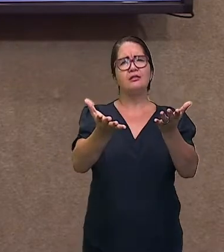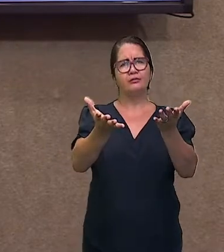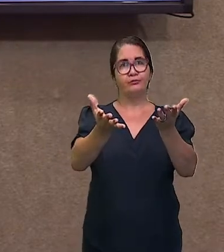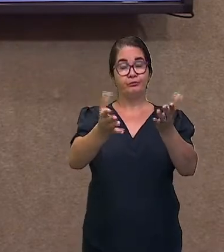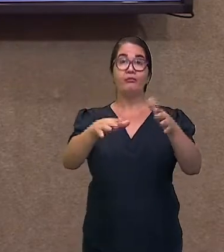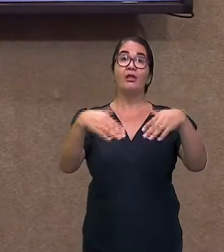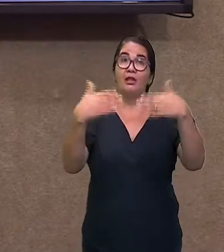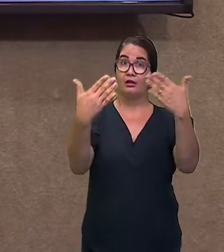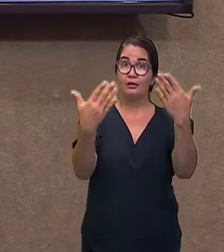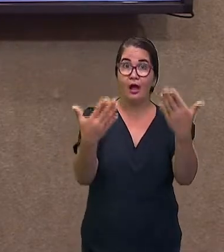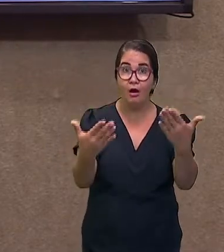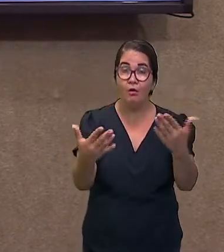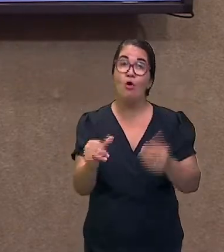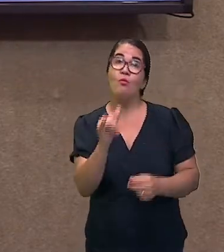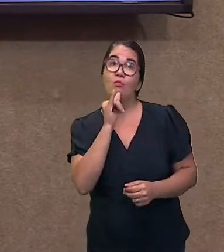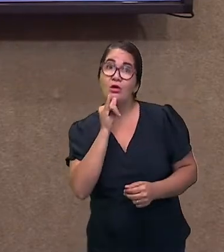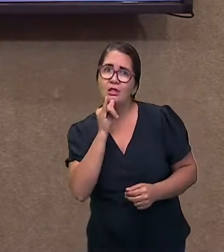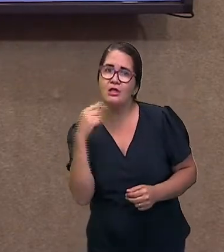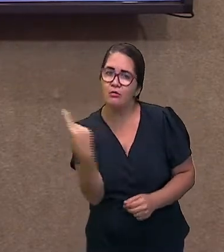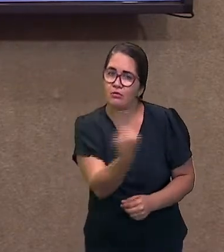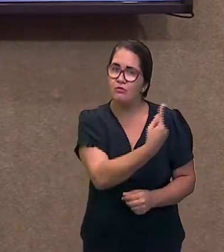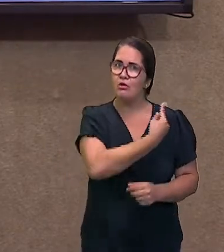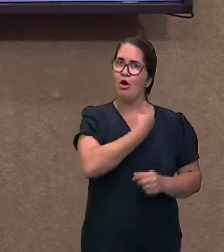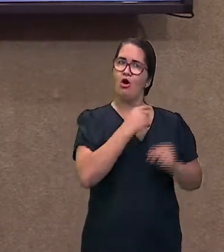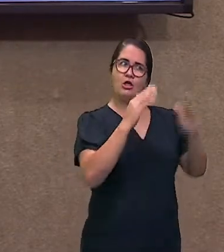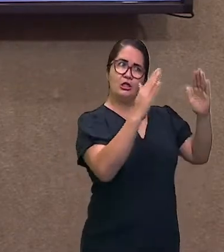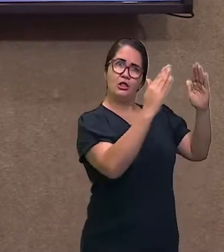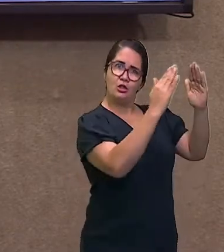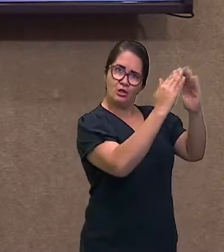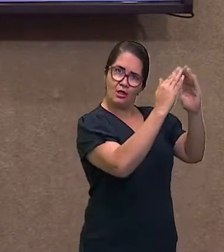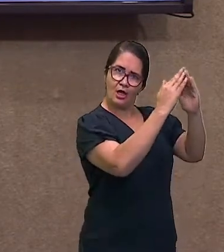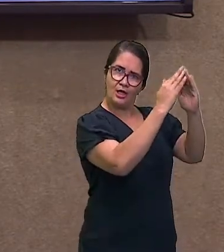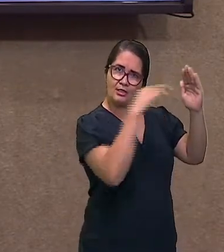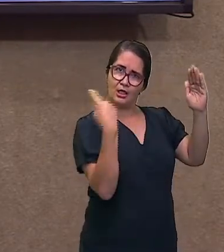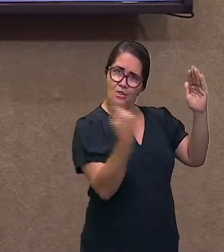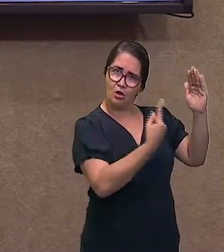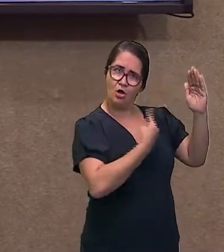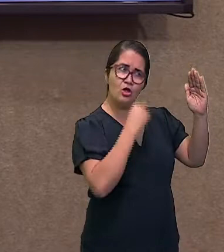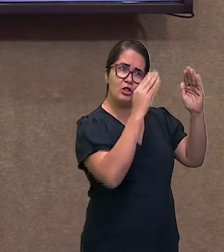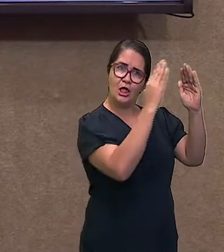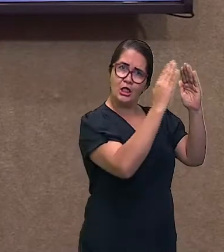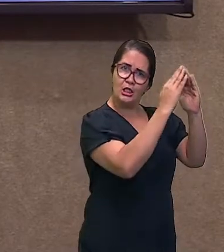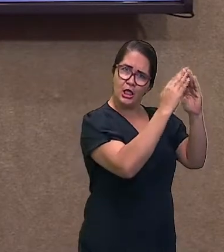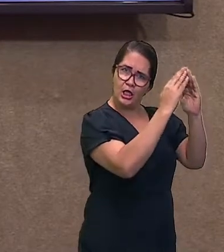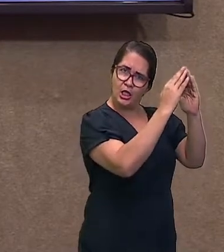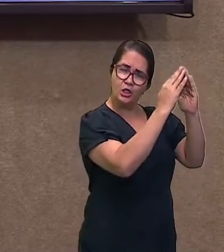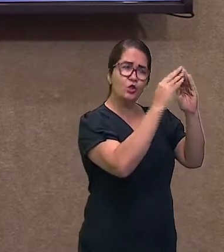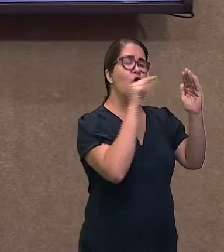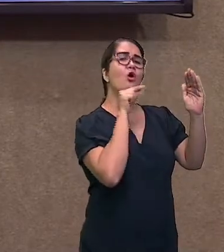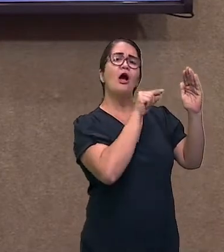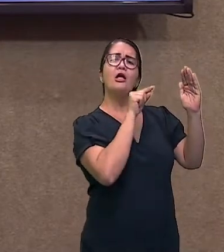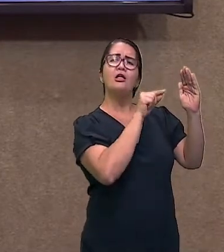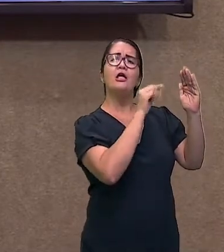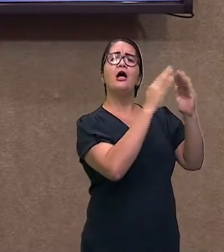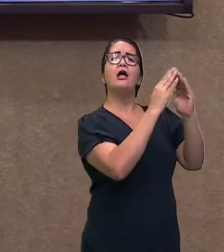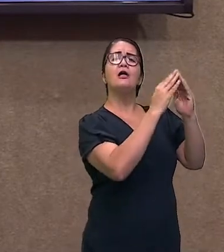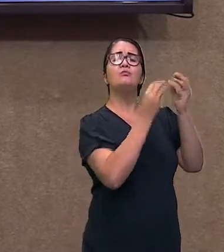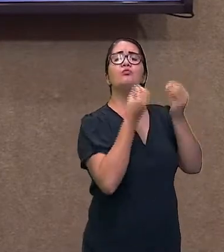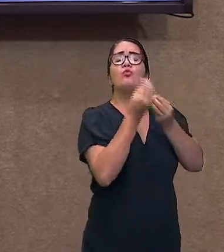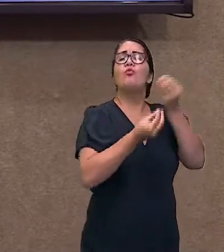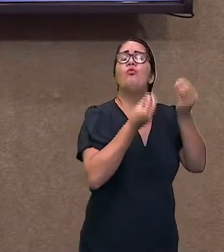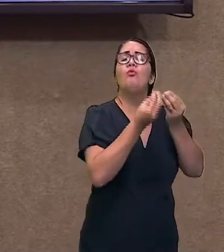comunidade é onde a gente está inserido. A gente preserva, a gente varre todo dia. A gente tira os lixos, a gente